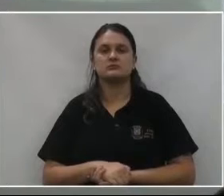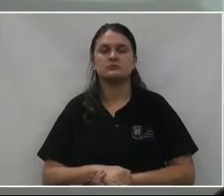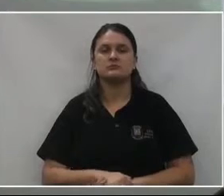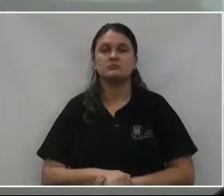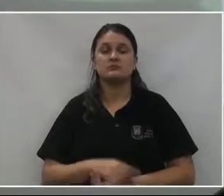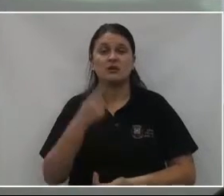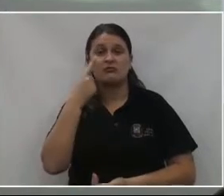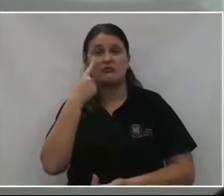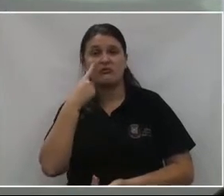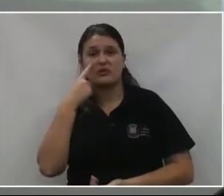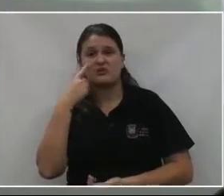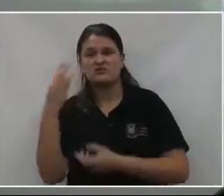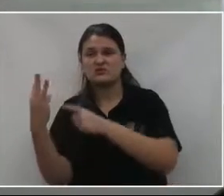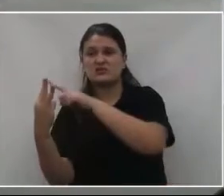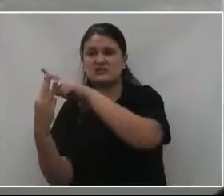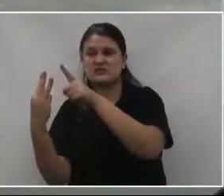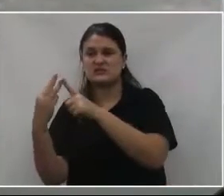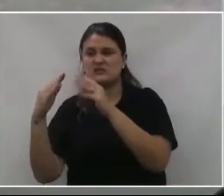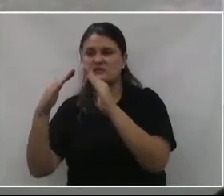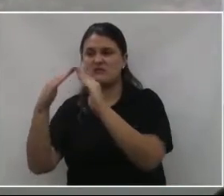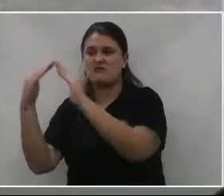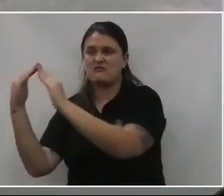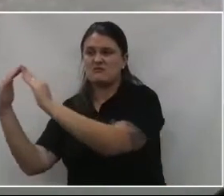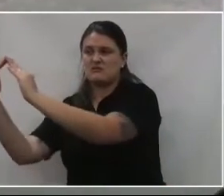Esse eu acho que os três, quatro quiosques do outro lado.